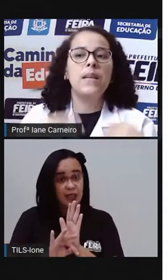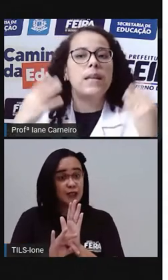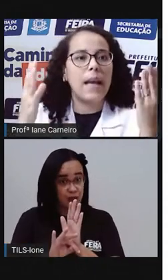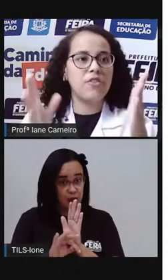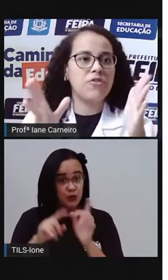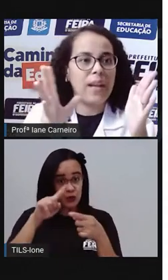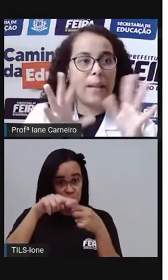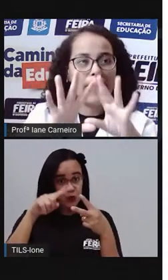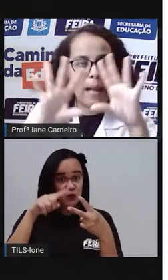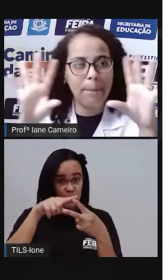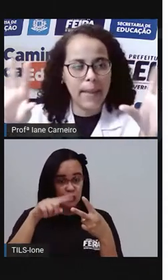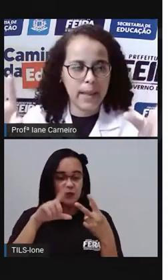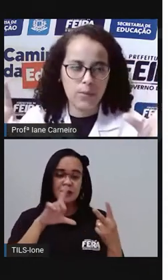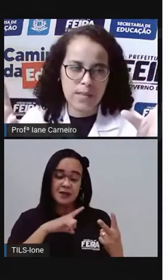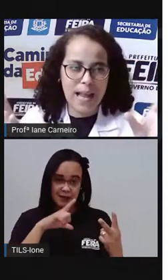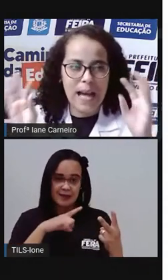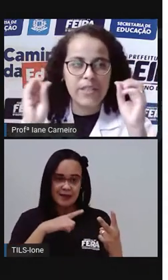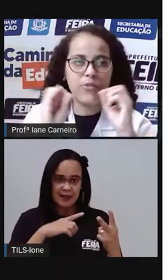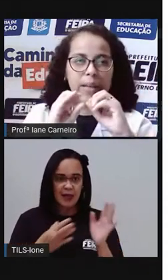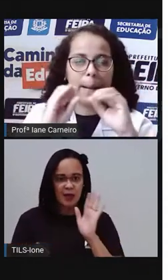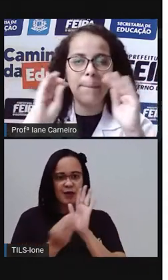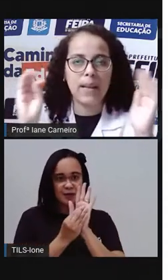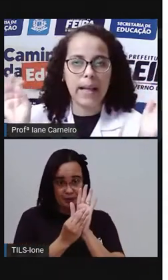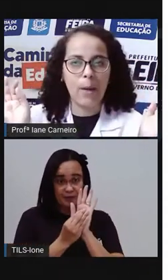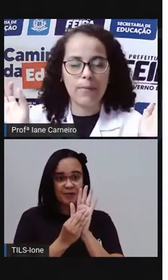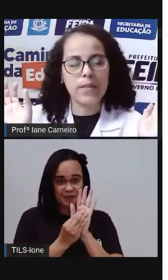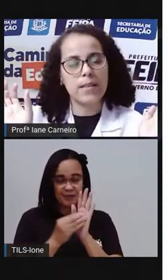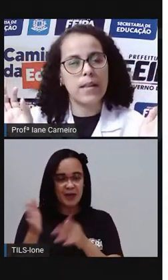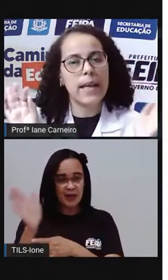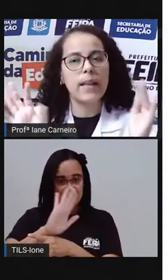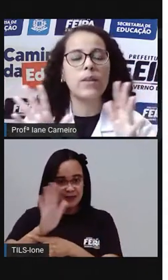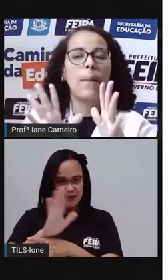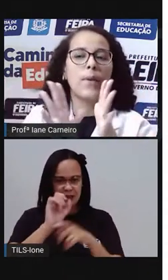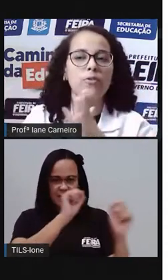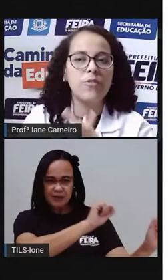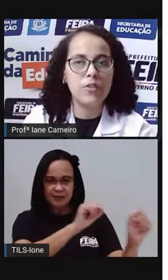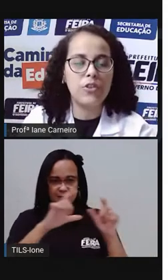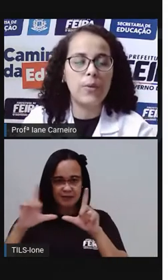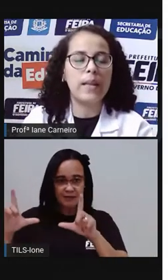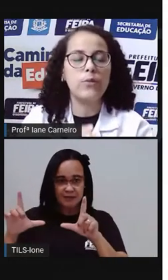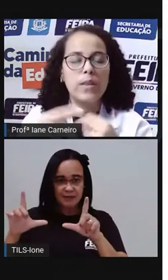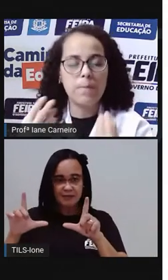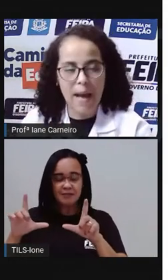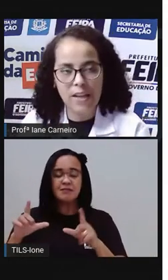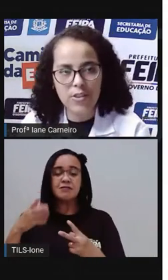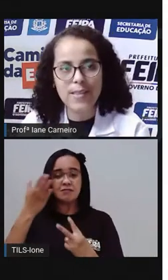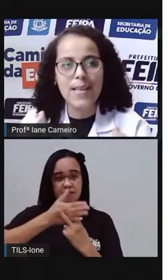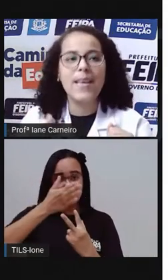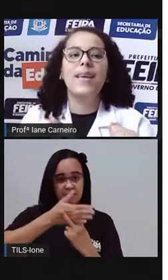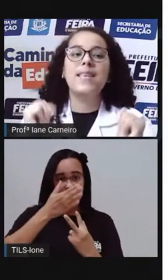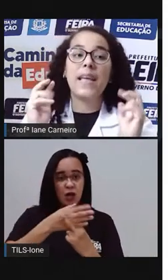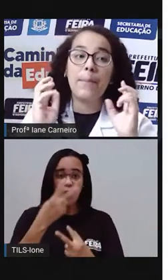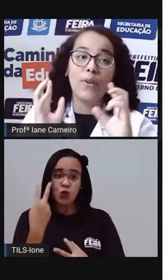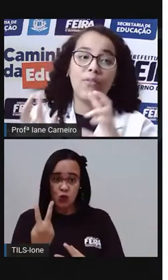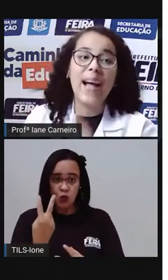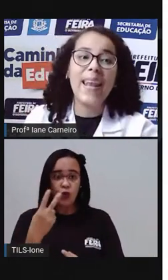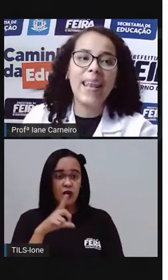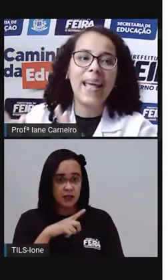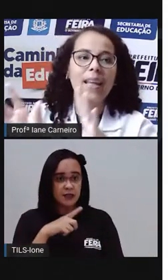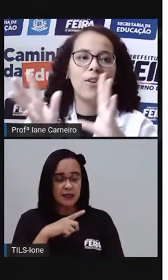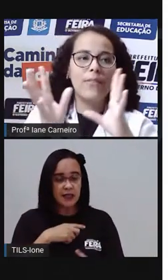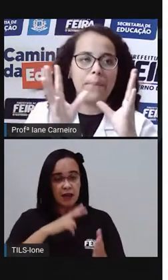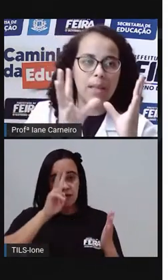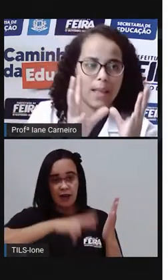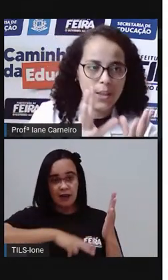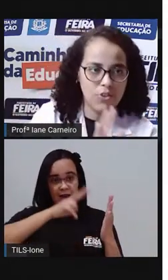né? E aí a vai ler para caber aqui no slide e ficar bem legal para vocês lerem. Então, a Pró dividiu ele em duas partes. E aí a Pró vai